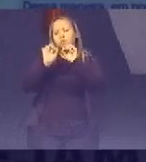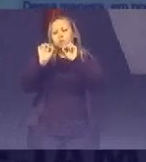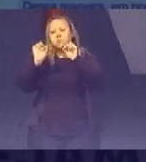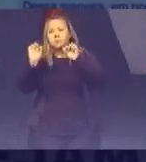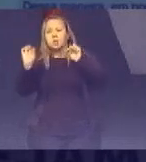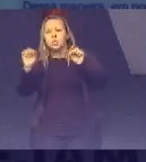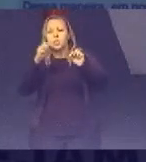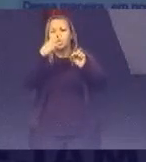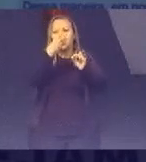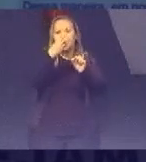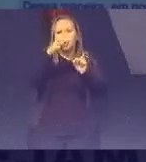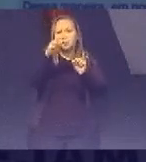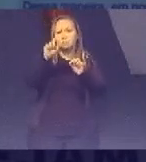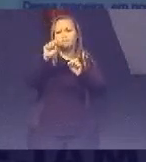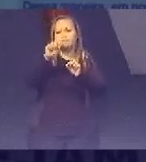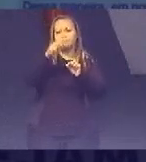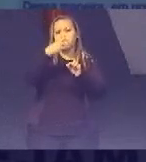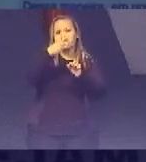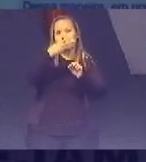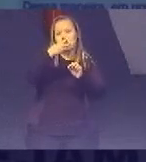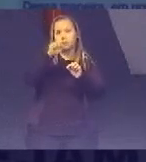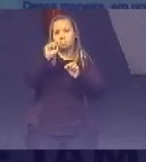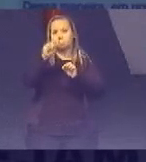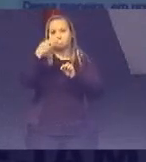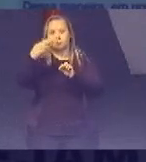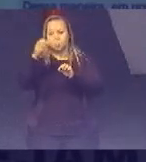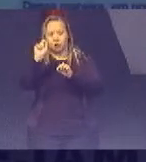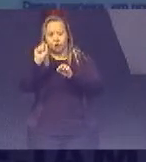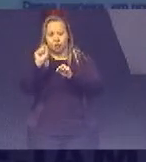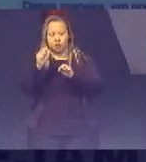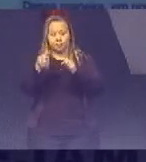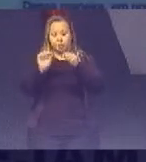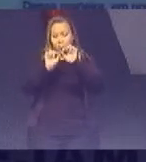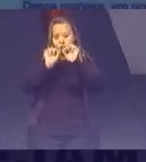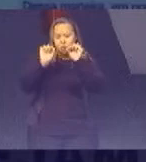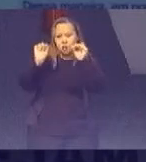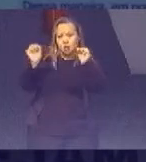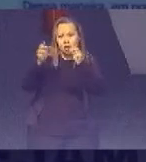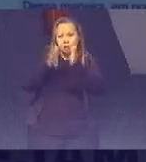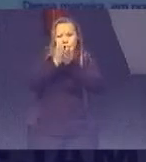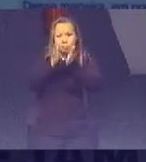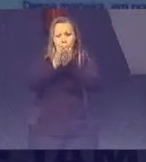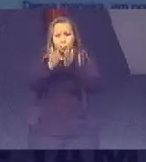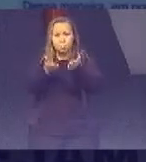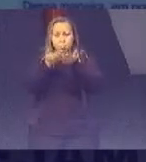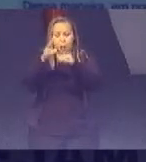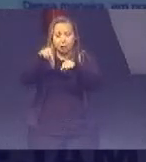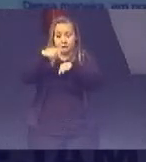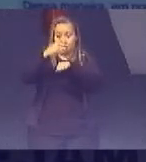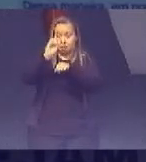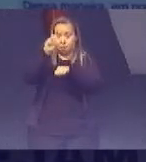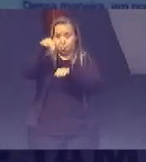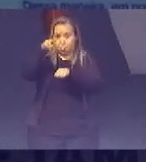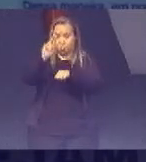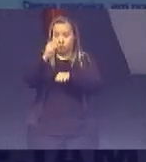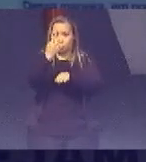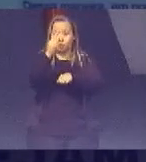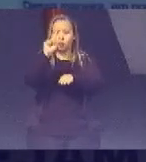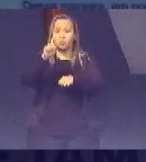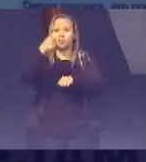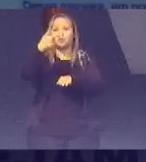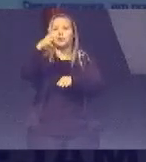quadro ali Vocês vão olhar O porquê disso Com uma linha de pobreza Conforme dada Pela ONU De 1,25 O valor